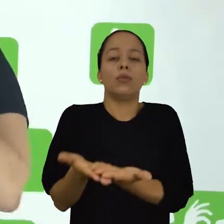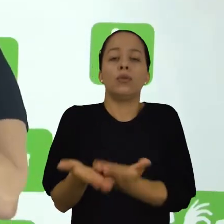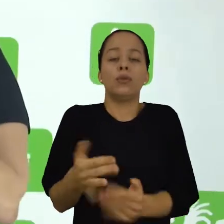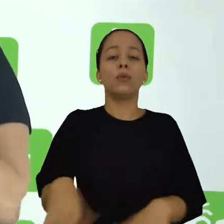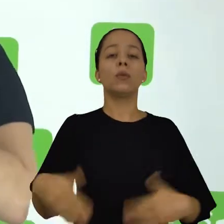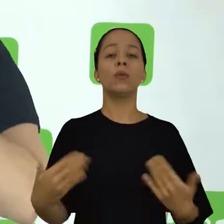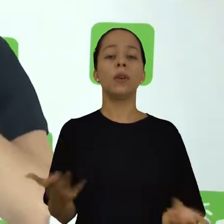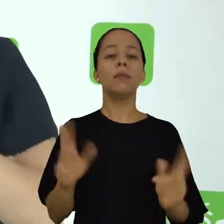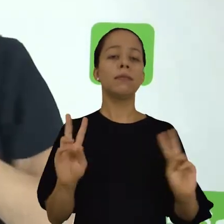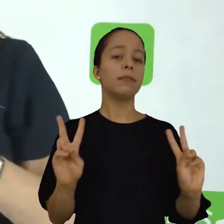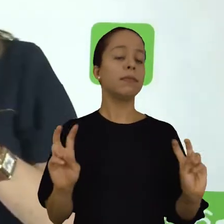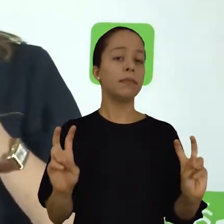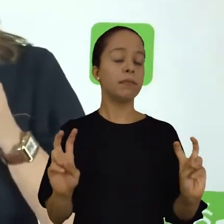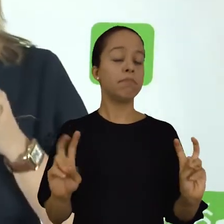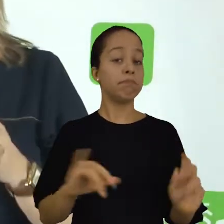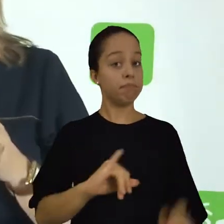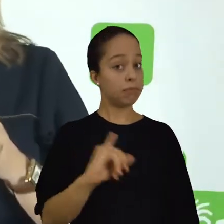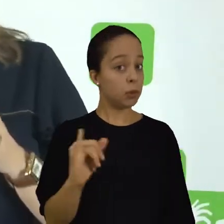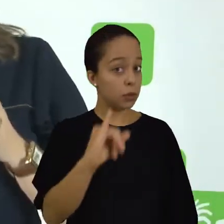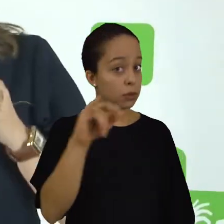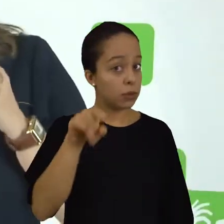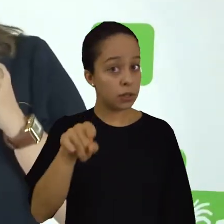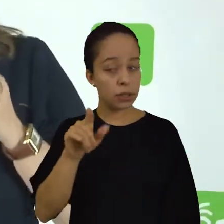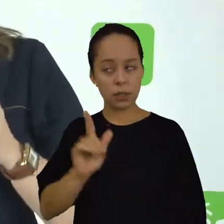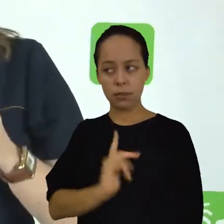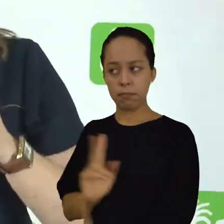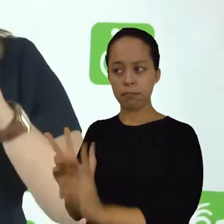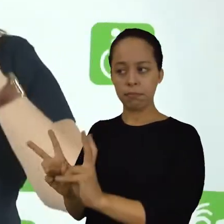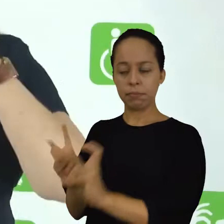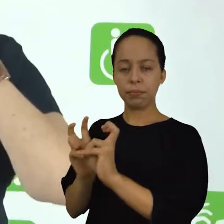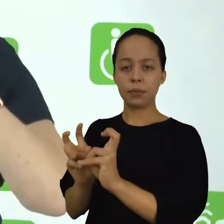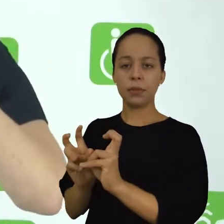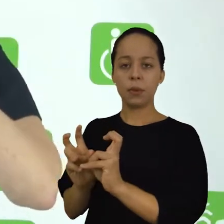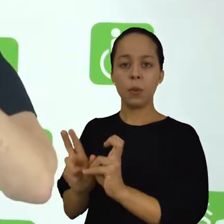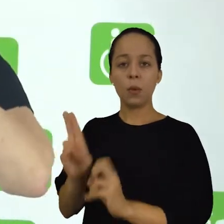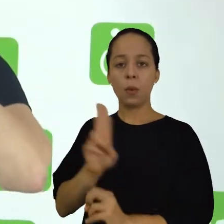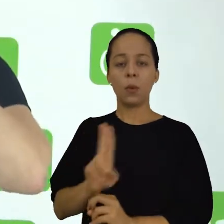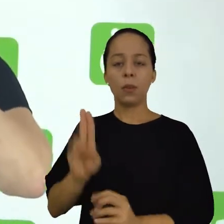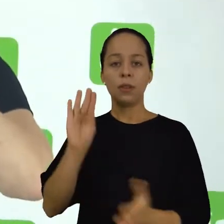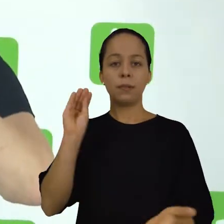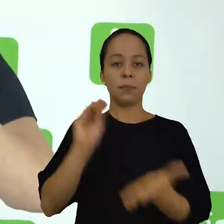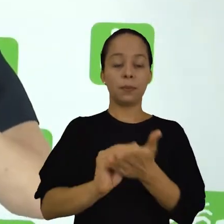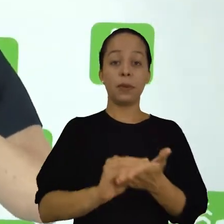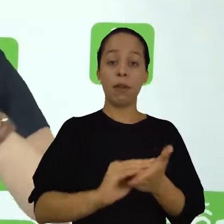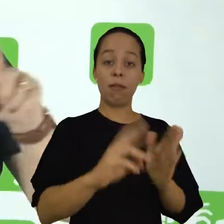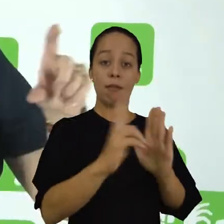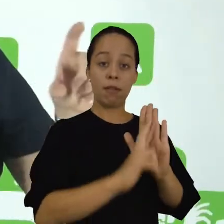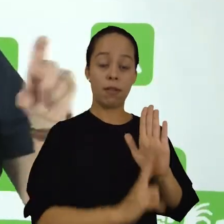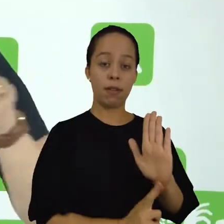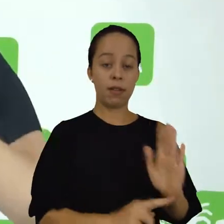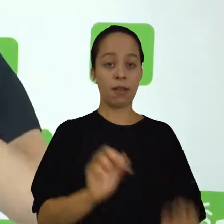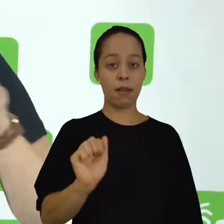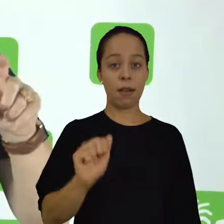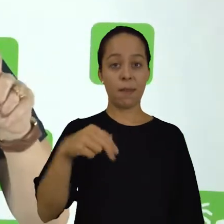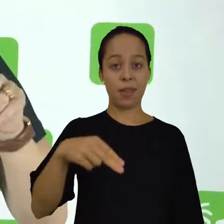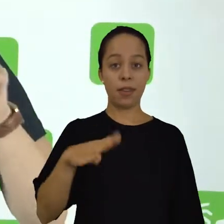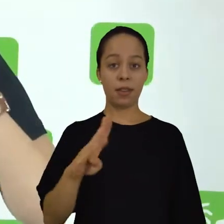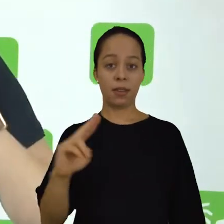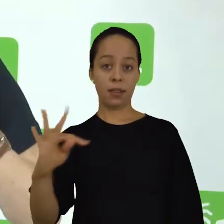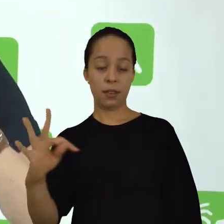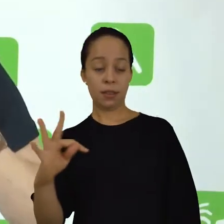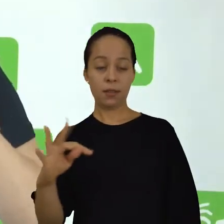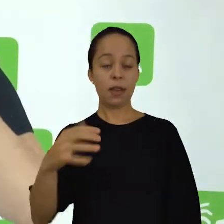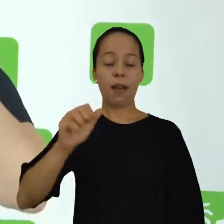unidade de estudo. E para isso, é importante que você indique usando normas da BNT,